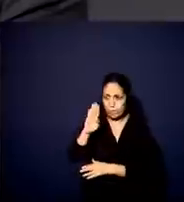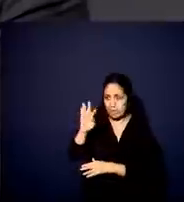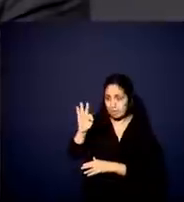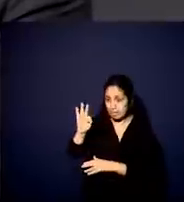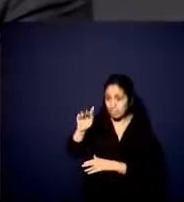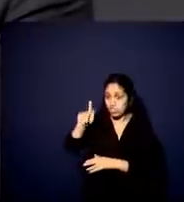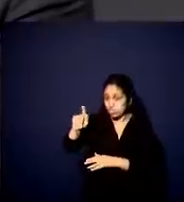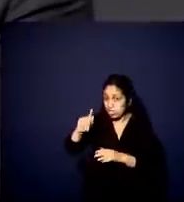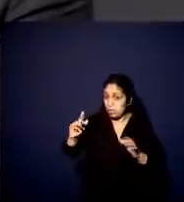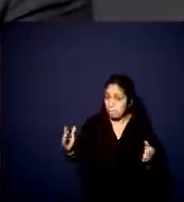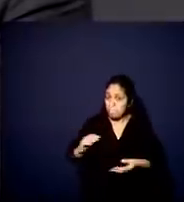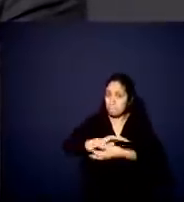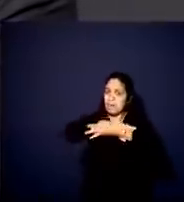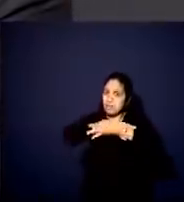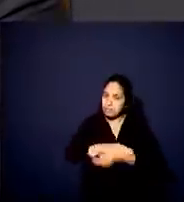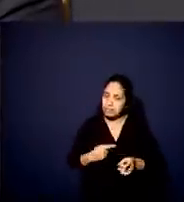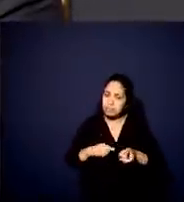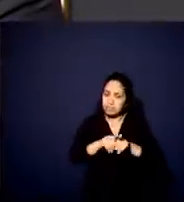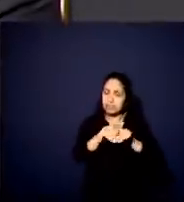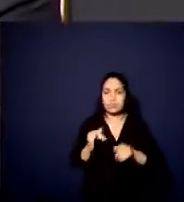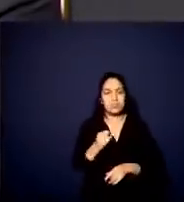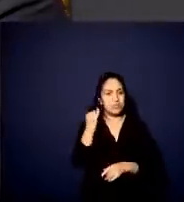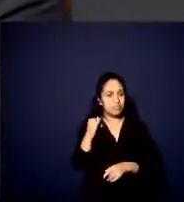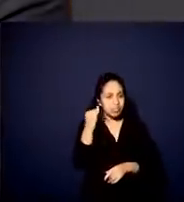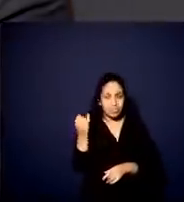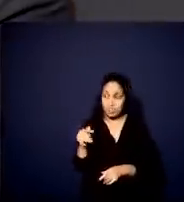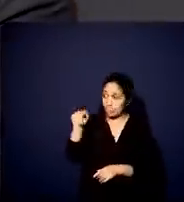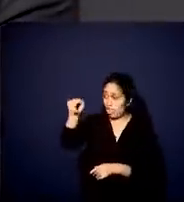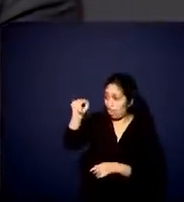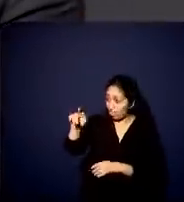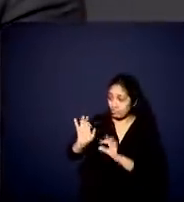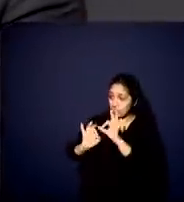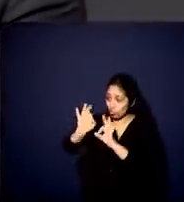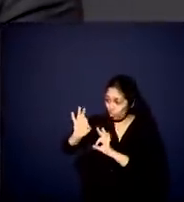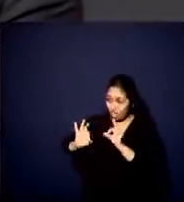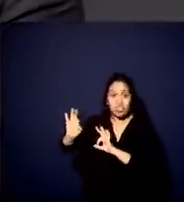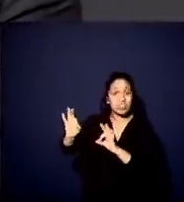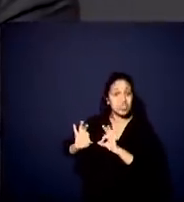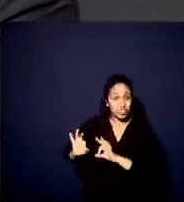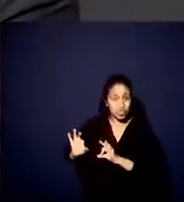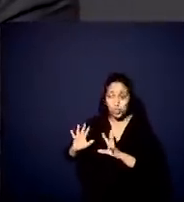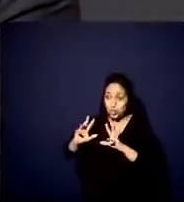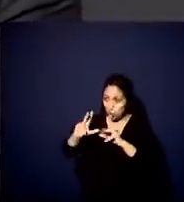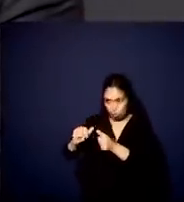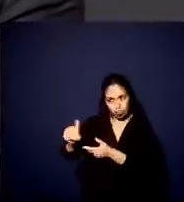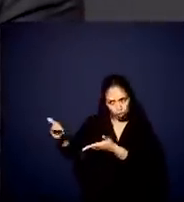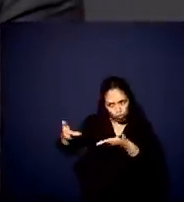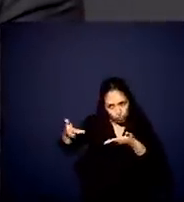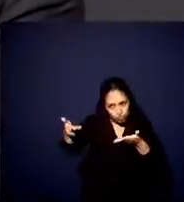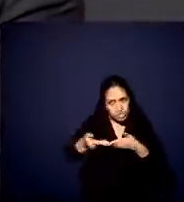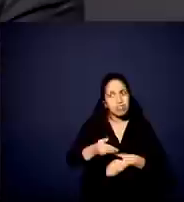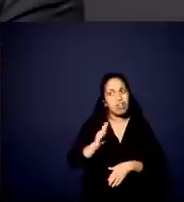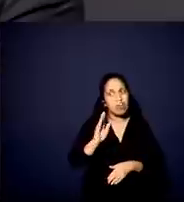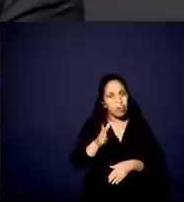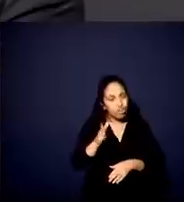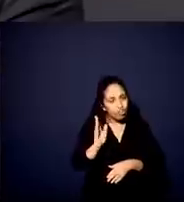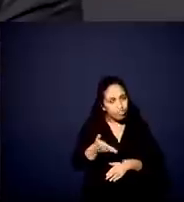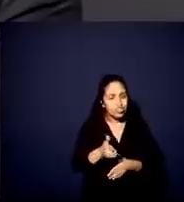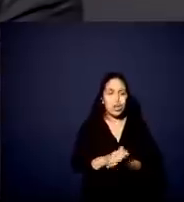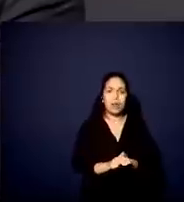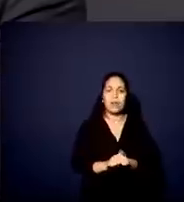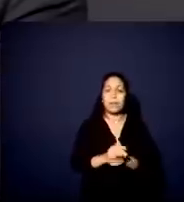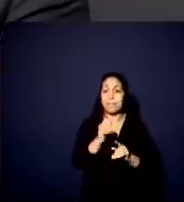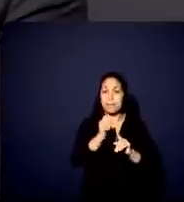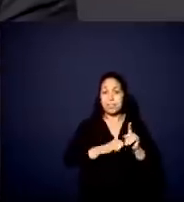parceiro importante aqui, André, e está aqui, inclusive, os organizadores do nosso South Summit, que já estão todos convocados para estar lá no final do mês de